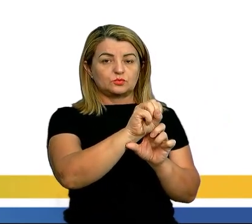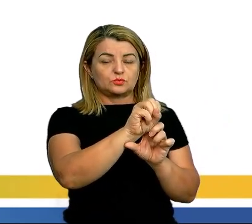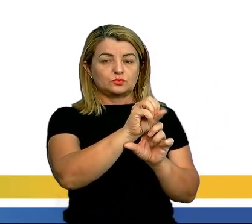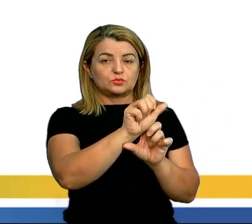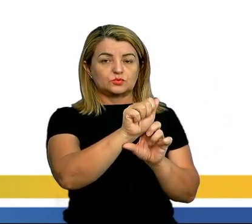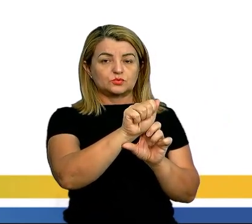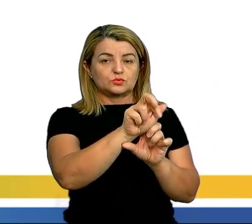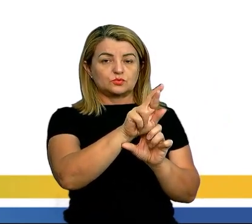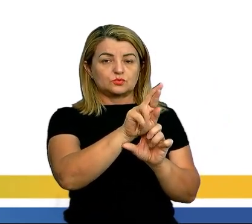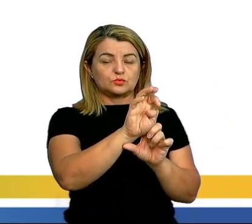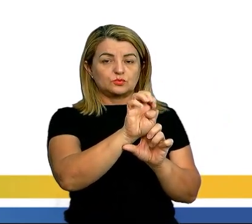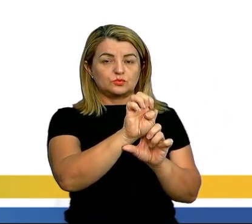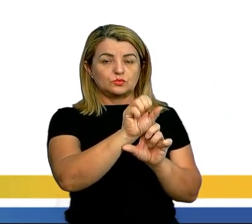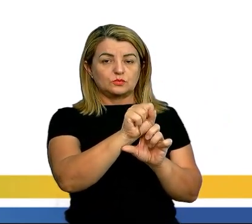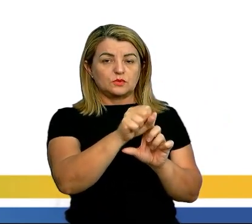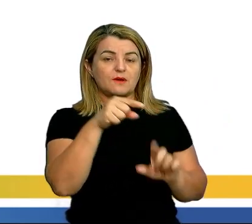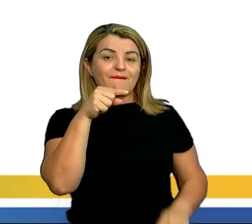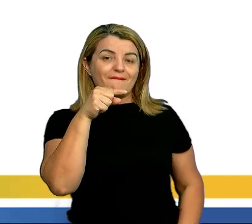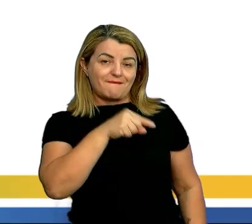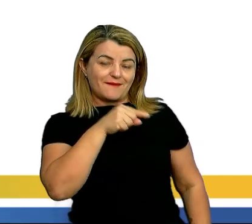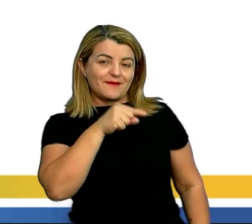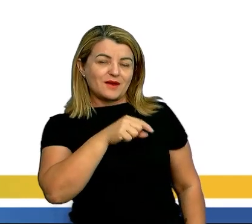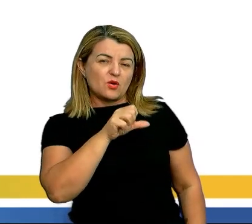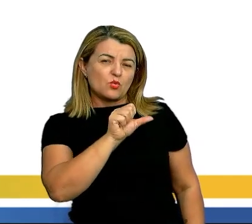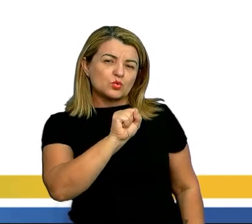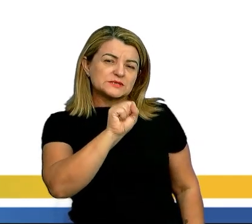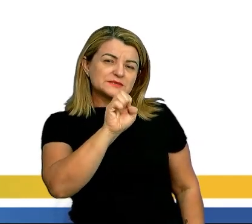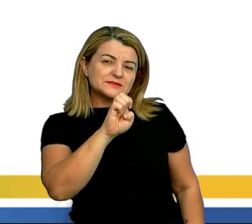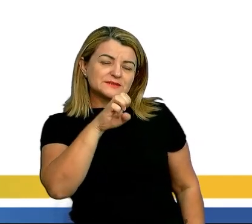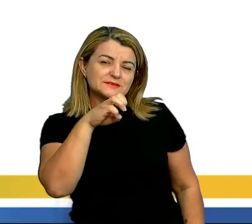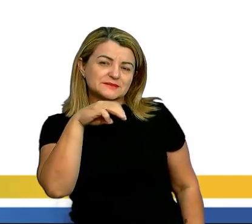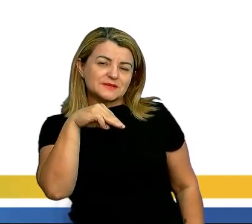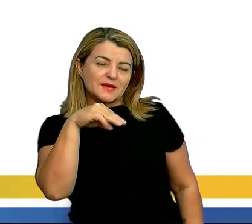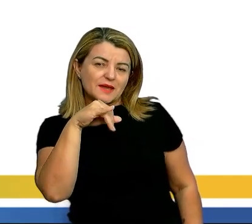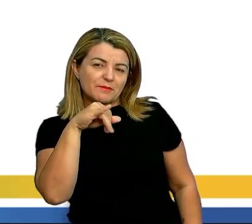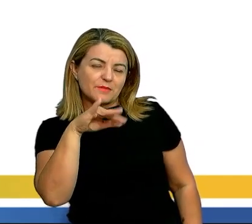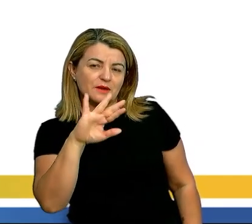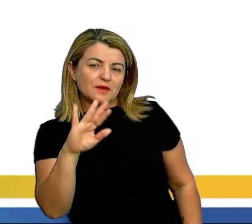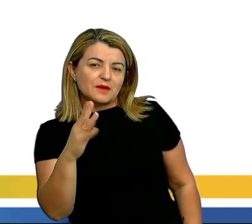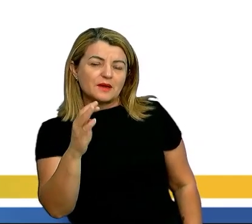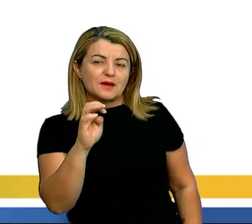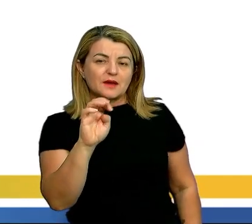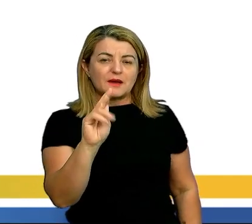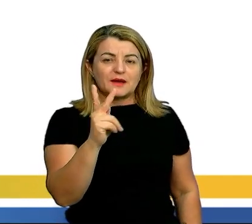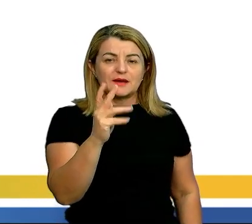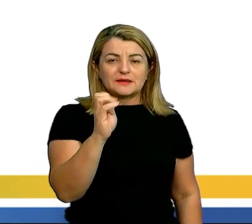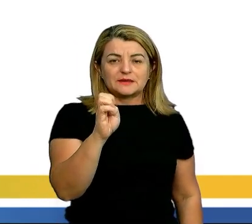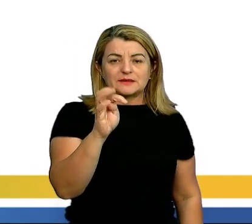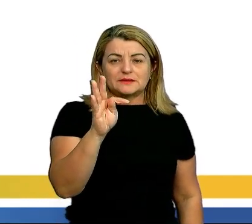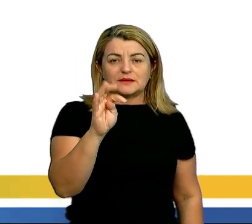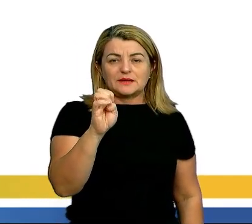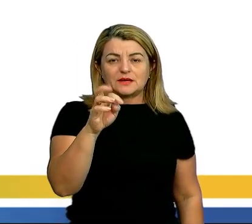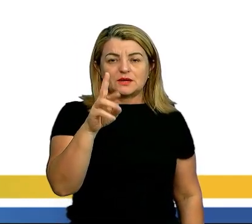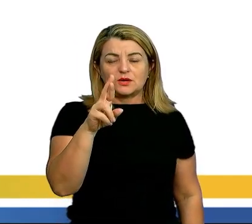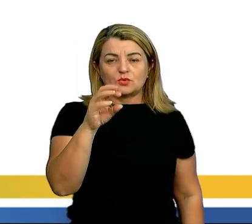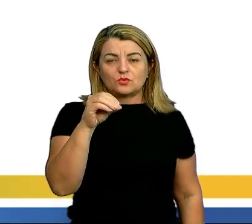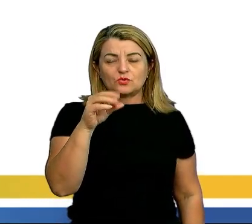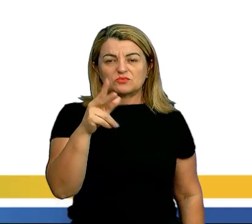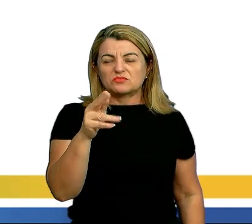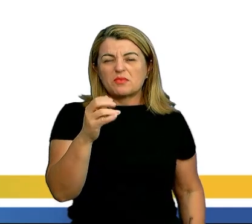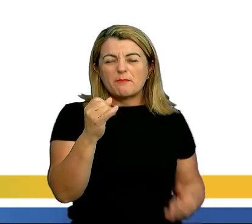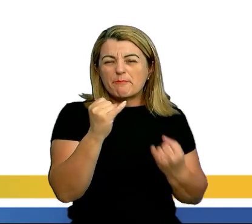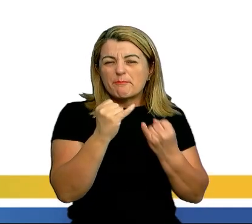ele como sendo um semi-heterônimo de Pessoa, quer dizer, ele é muito mais parecido com o próprio Fernando